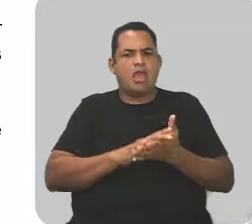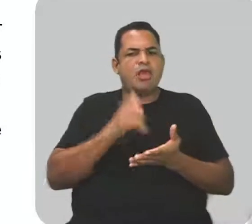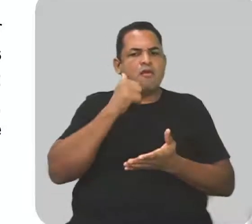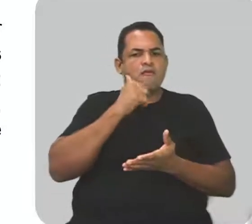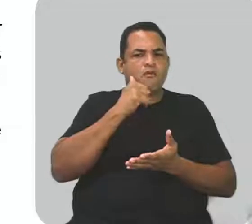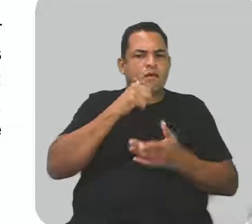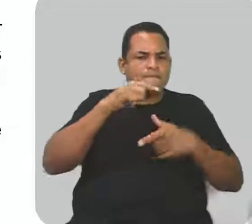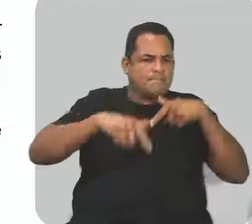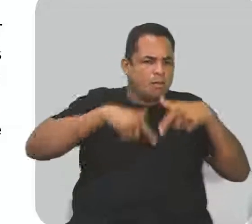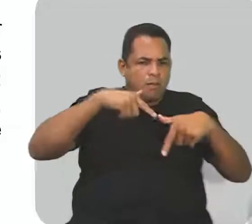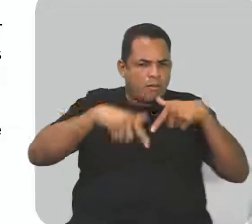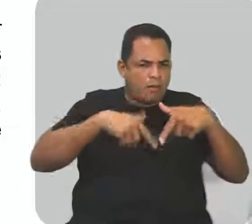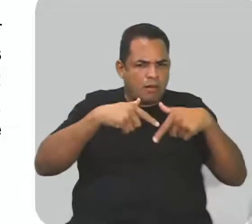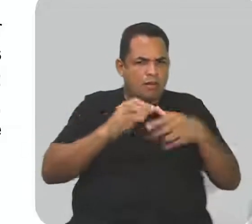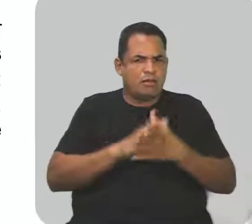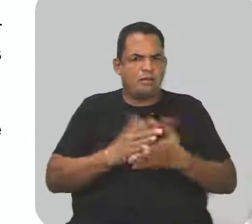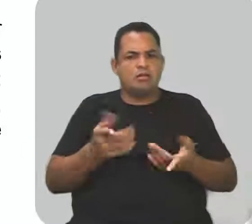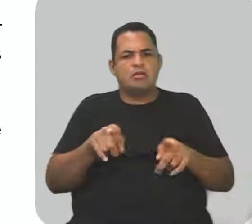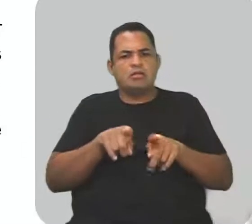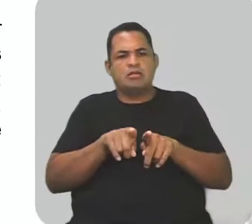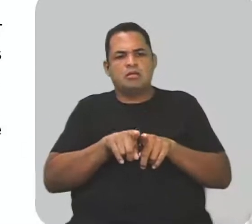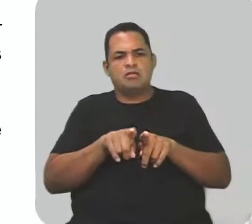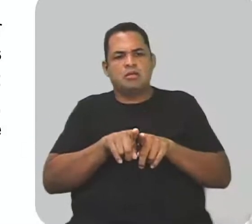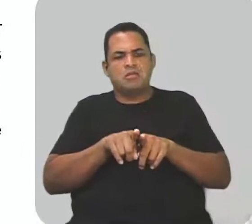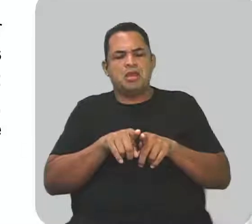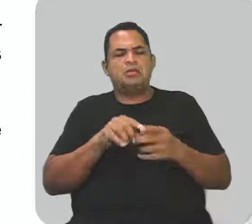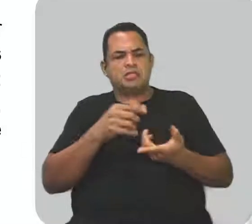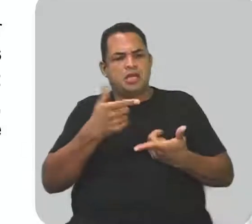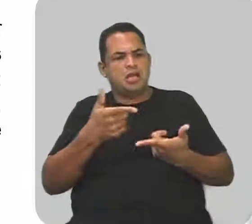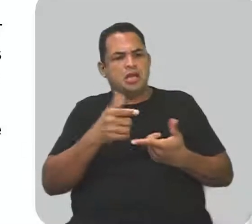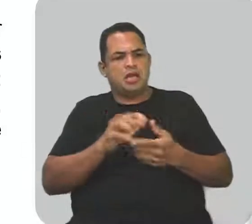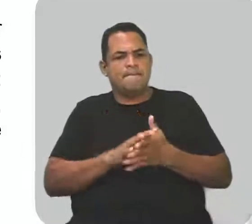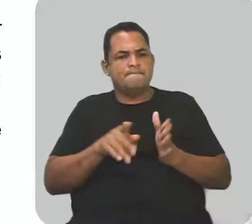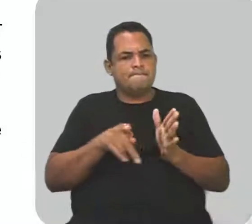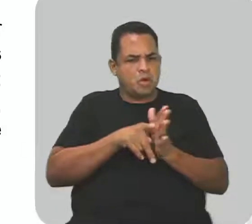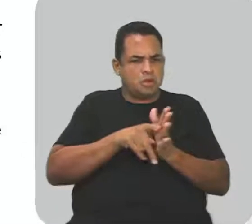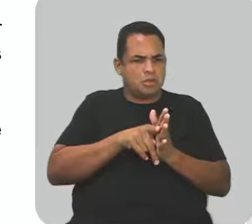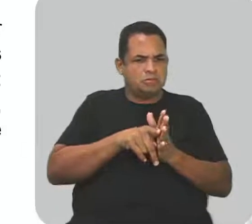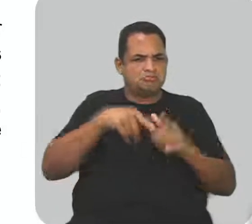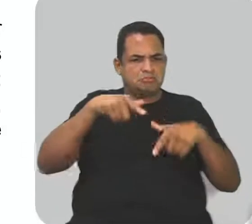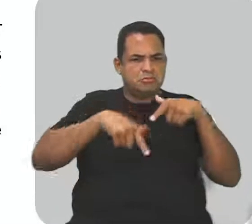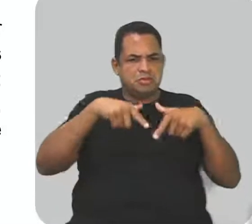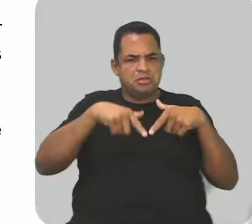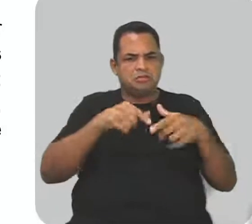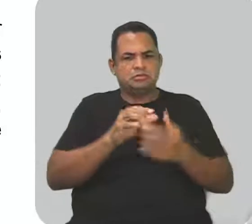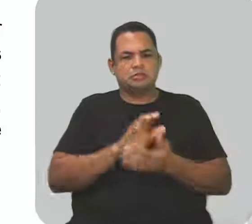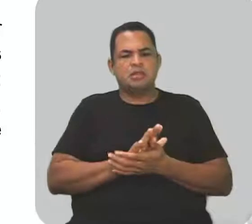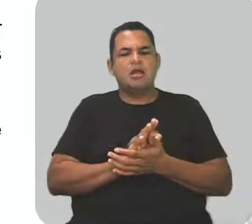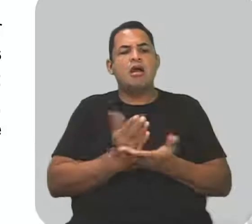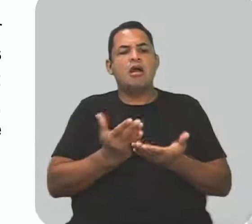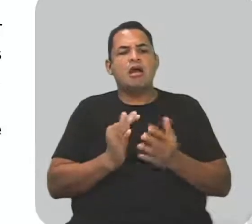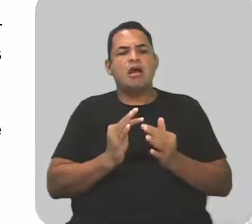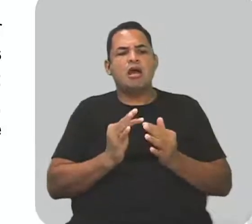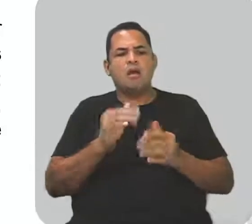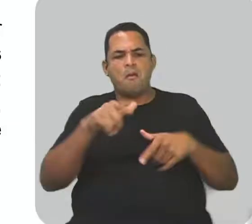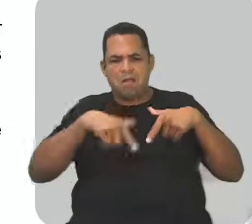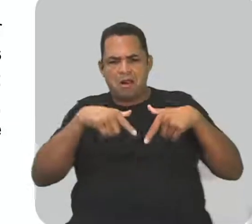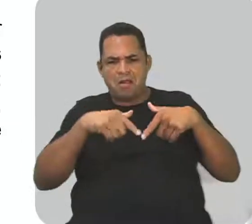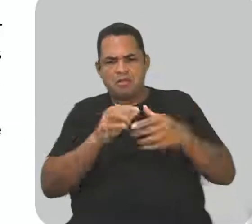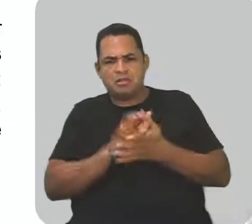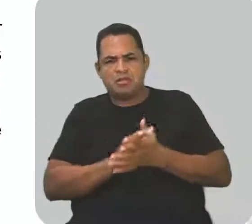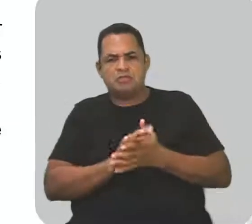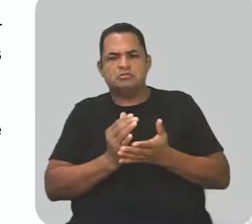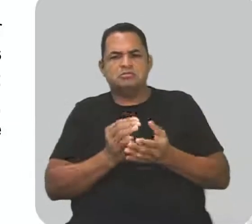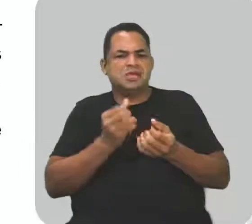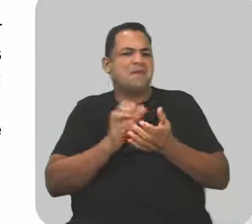reprodutoras, rainhas. E não reprodutoras, operárias. Essas últimas fazem um